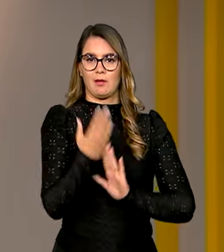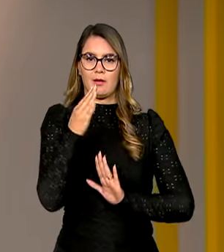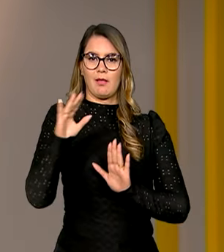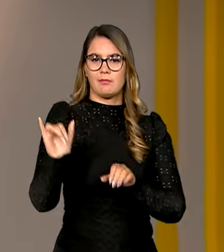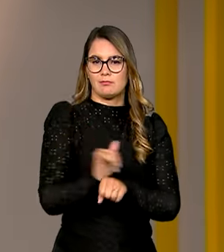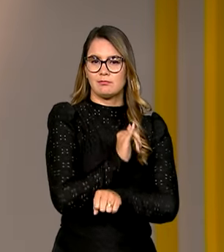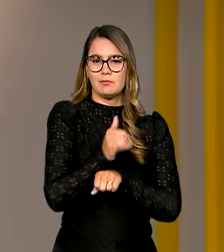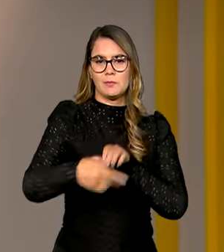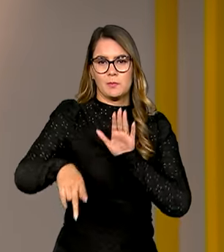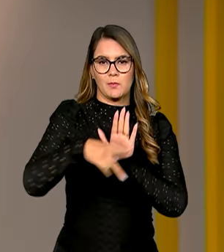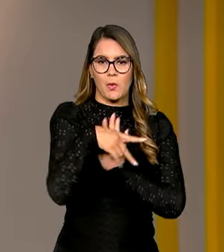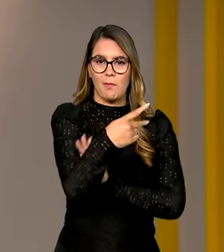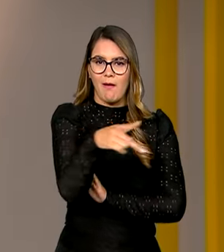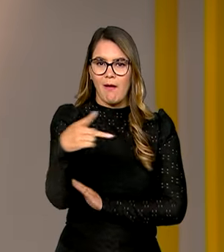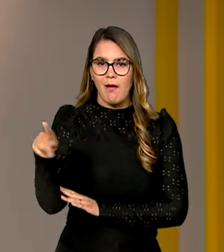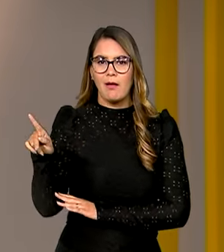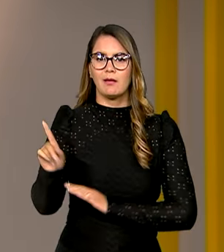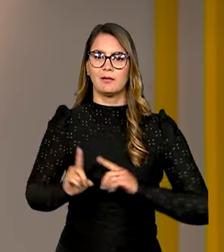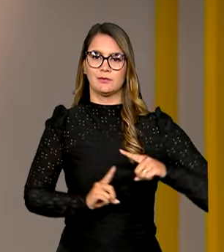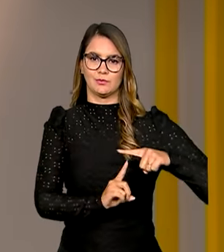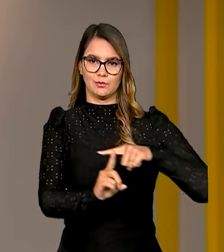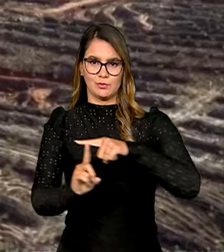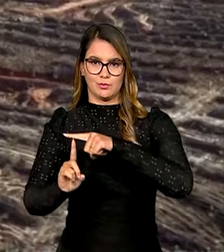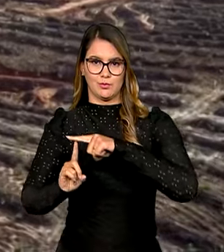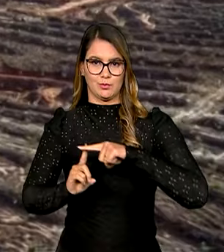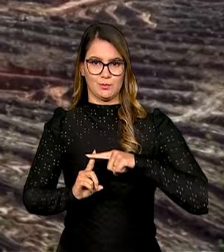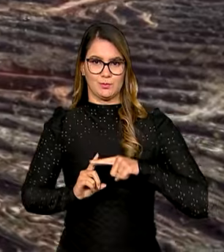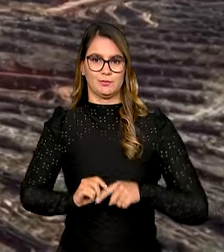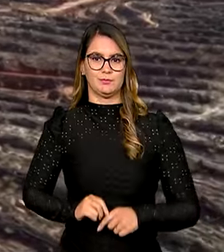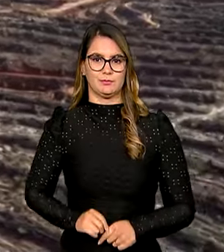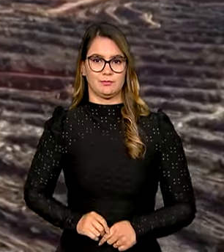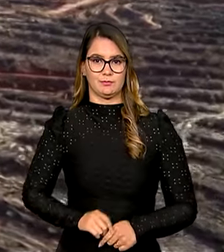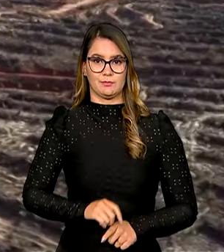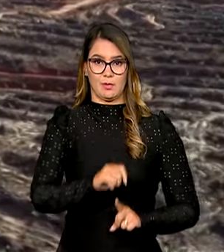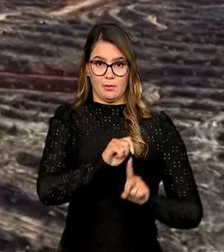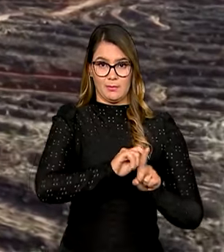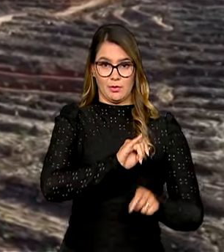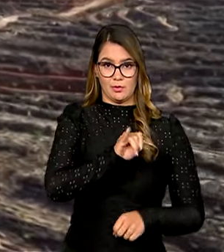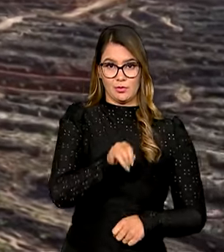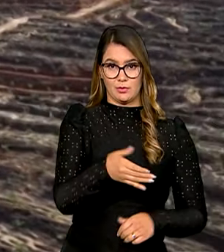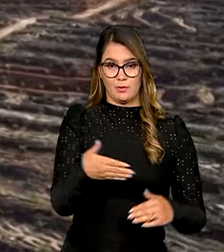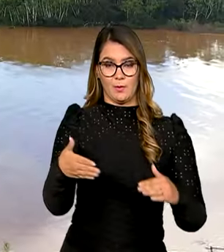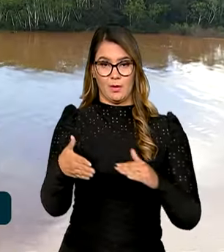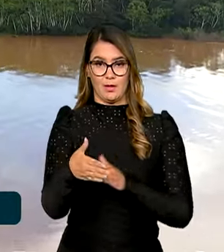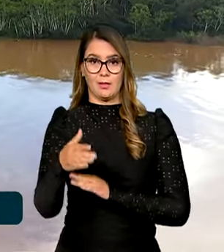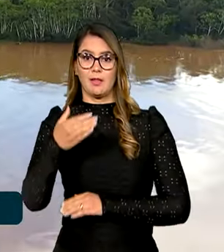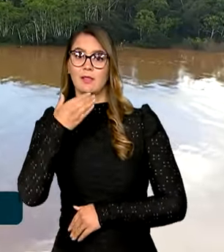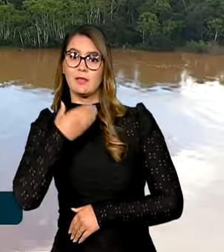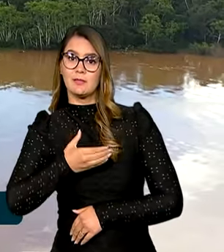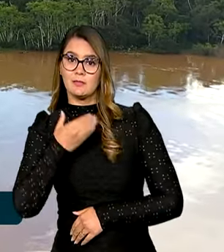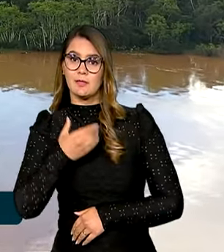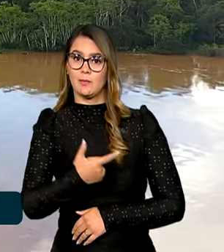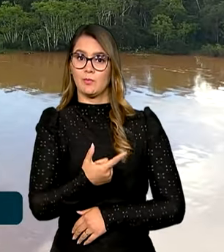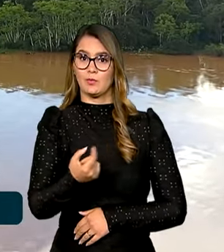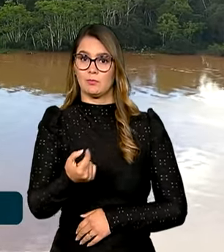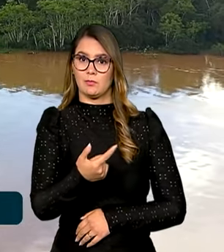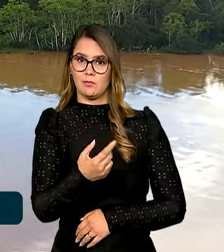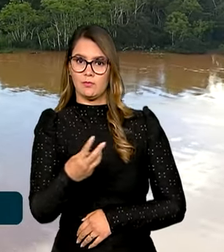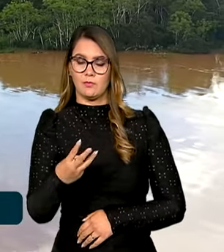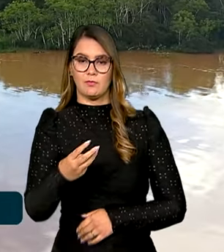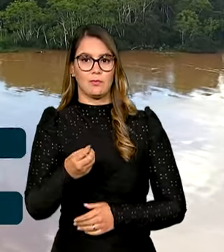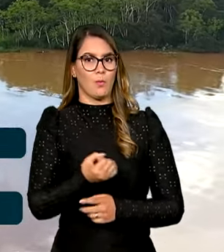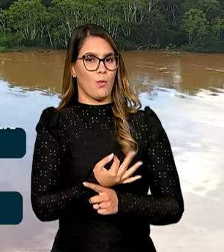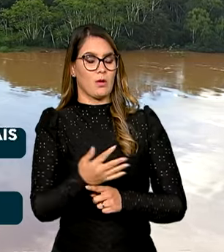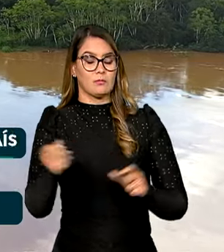para cada tipo de vegetação do país. De janeiro a dezembro de 2023, a quantidade de alertas de